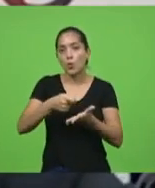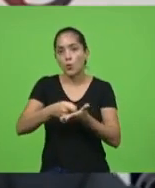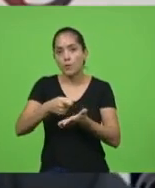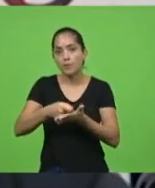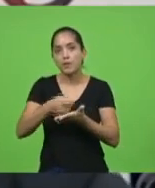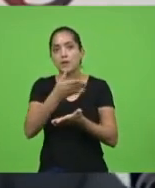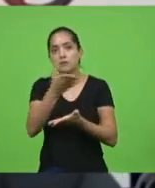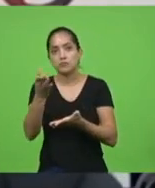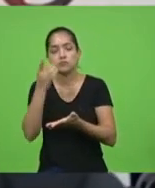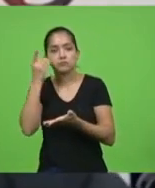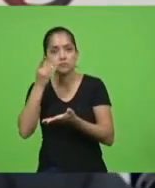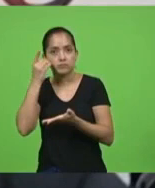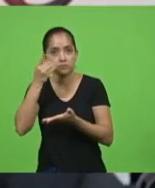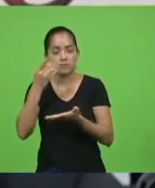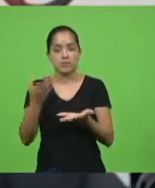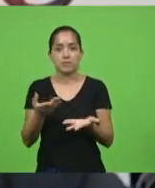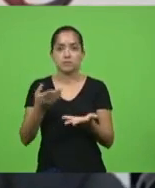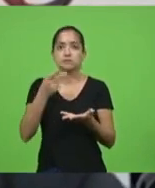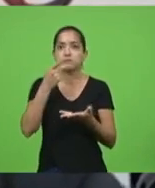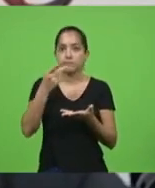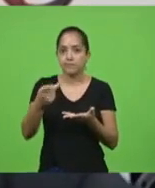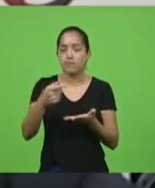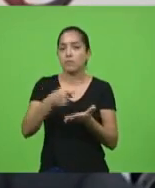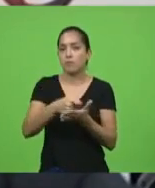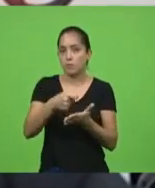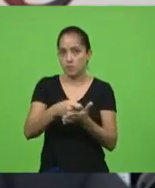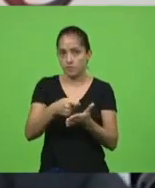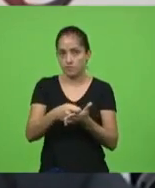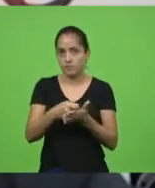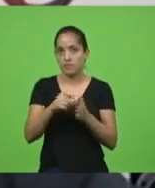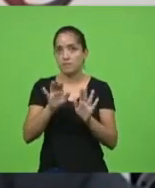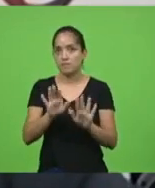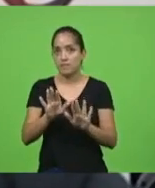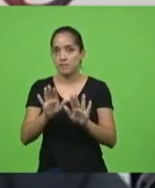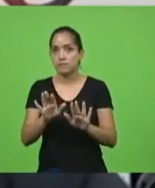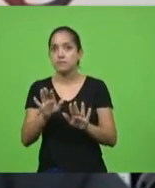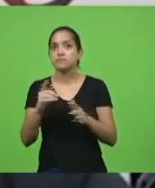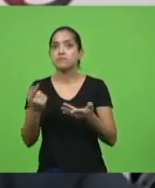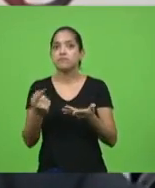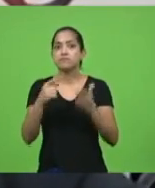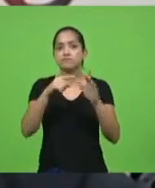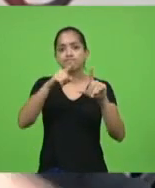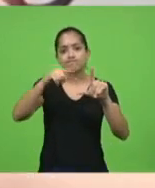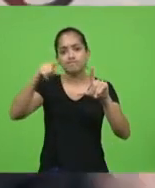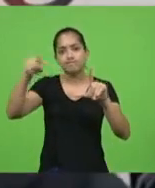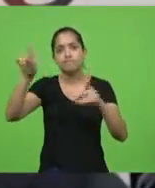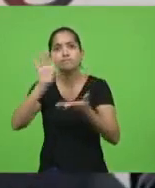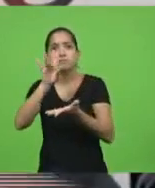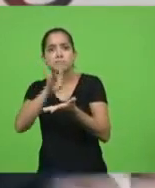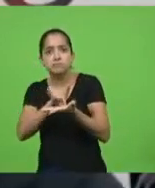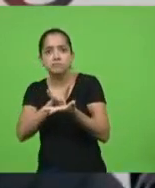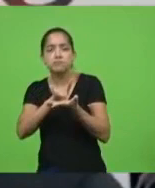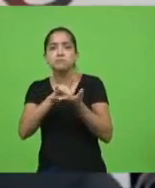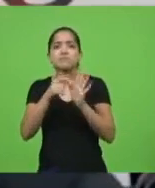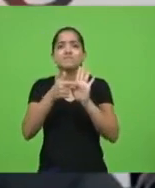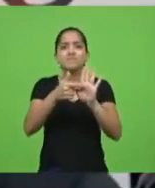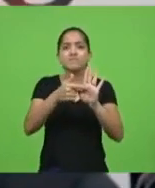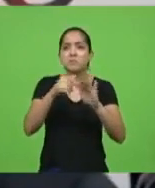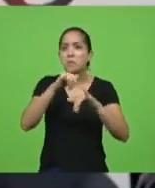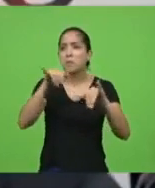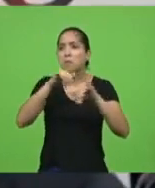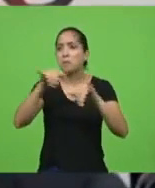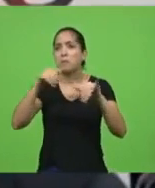podem deixar de falar, de cobrar dessa situação, nós vamos trabalhar com os dados reais, não vamos ficar só jogando informações aos